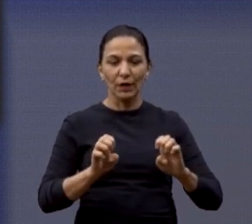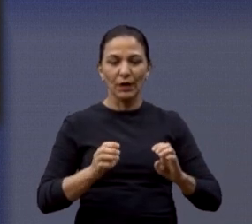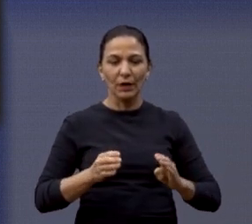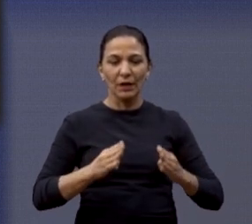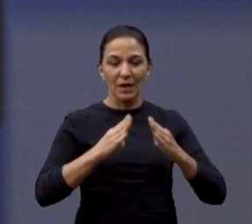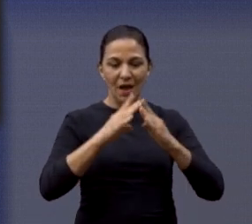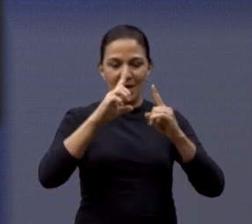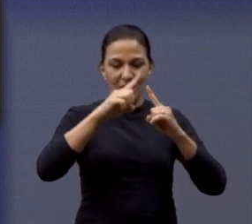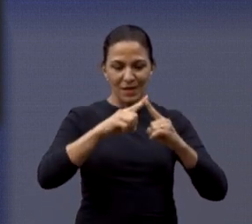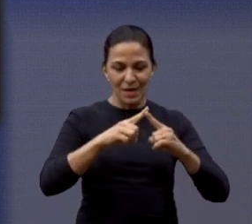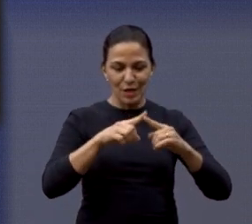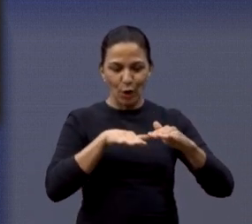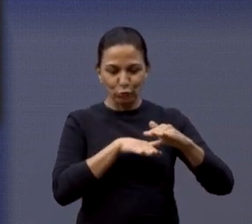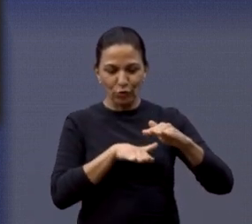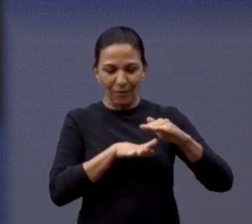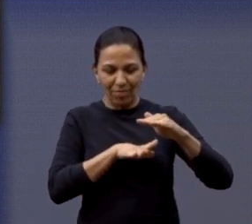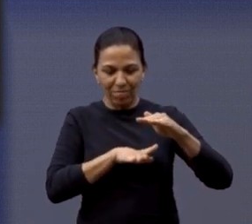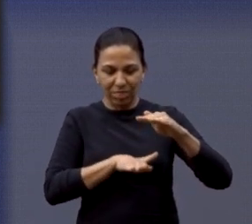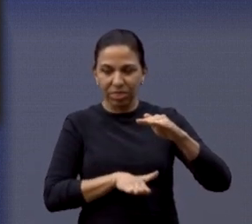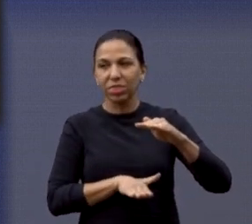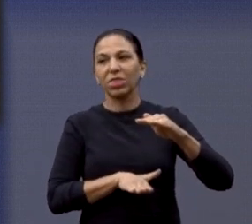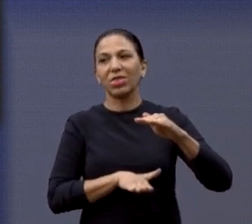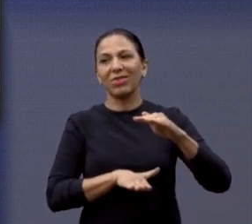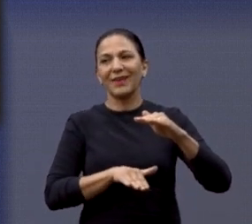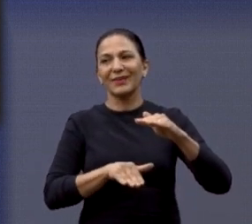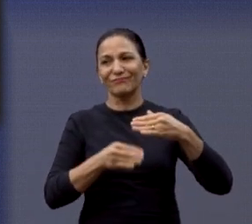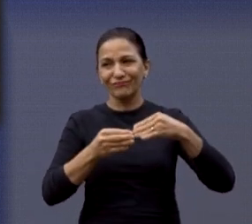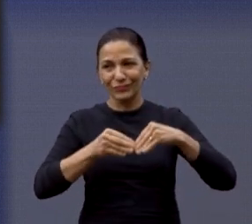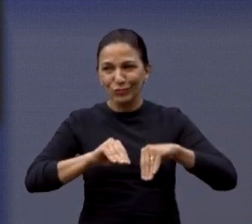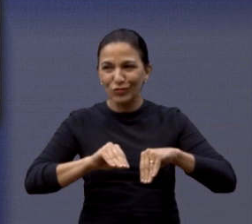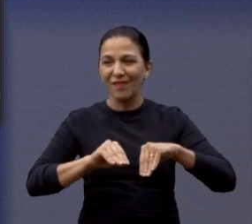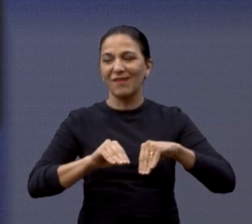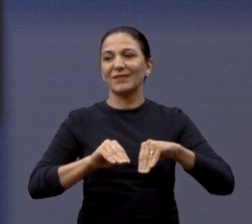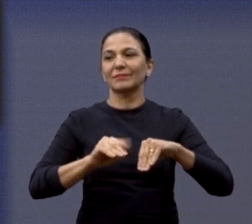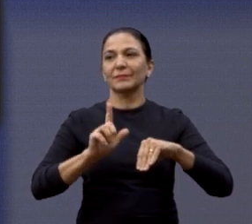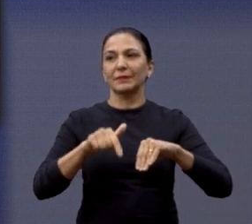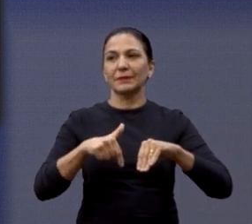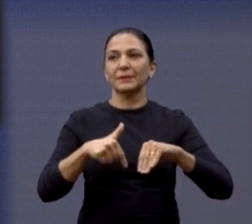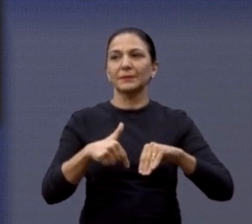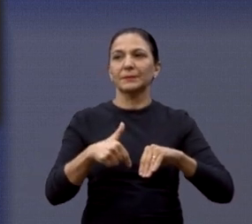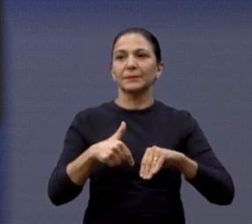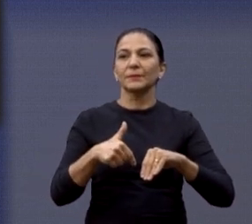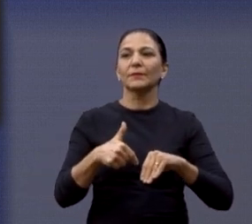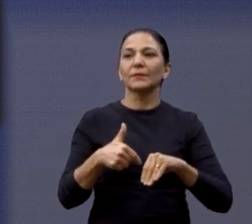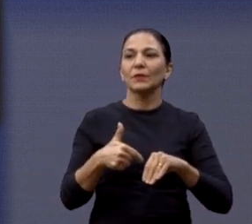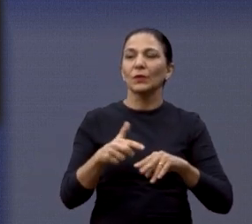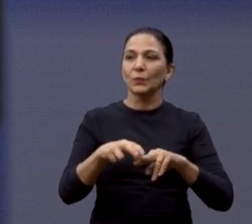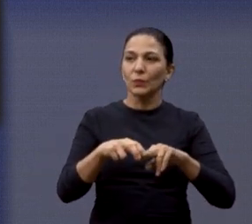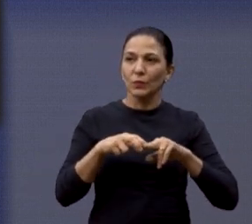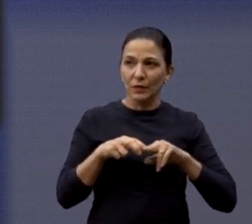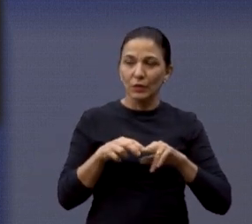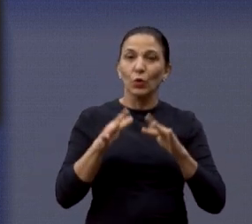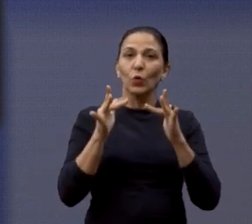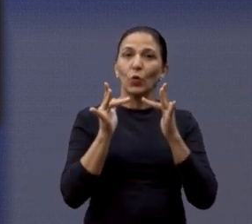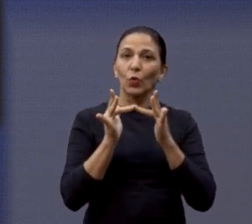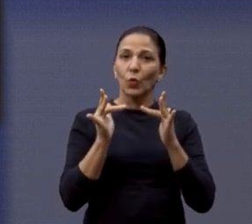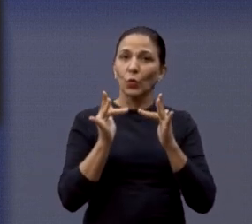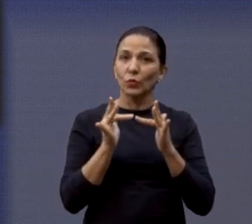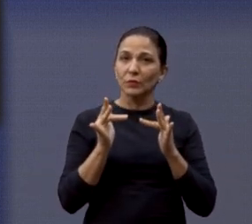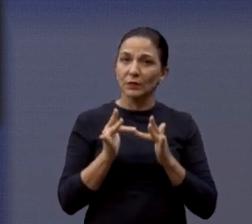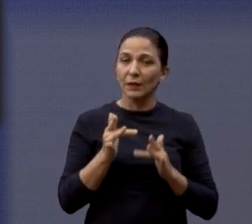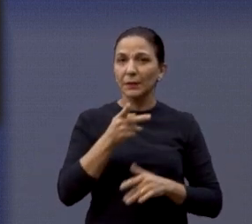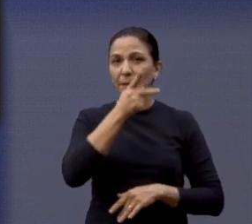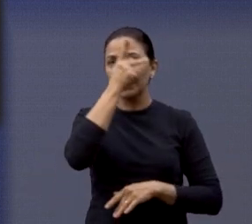está tombado, nós passamos também o contato das pessoas que podem estar entrando, fazendo uma